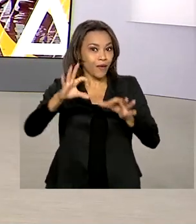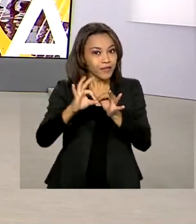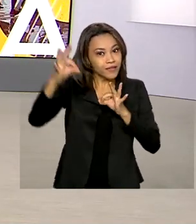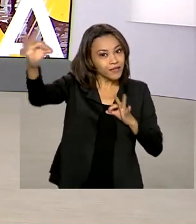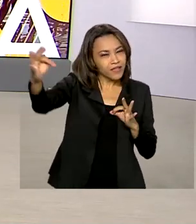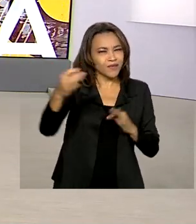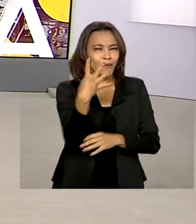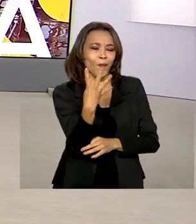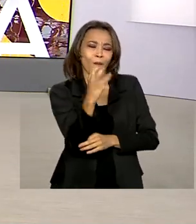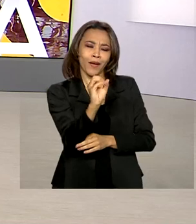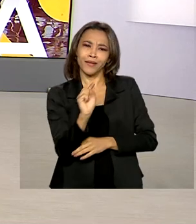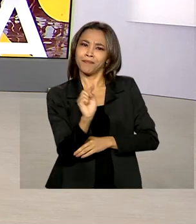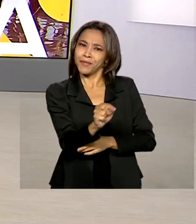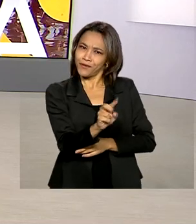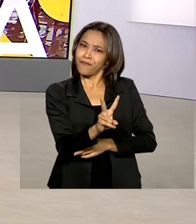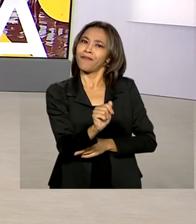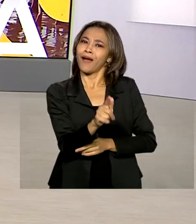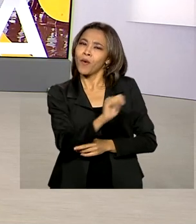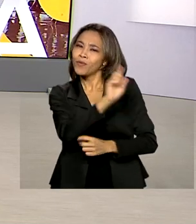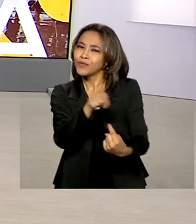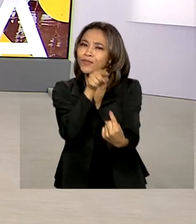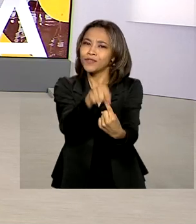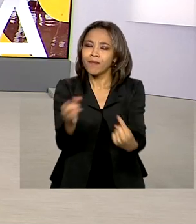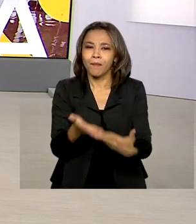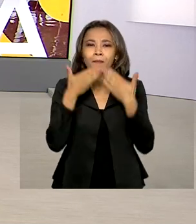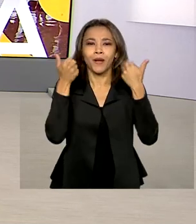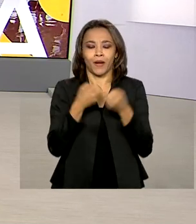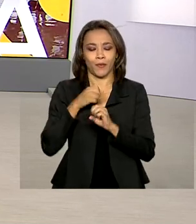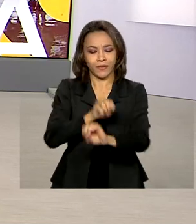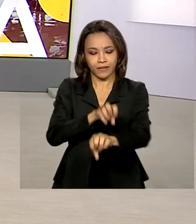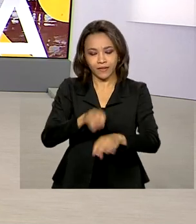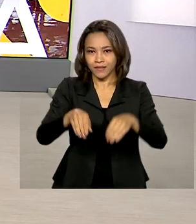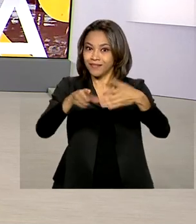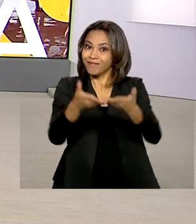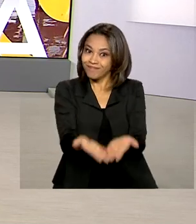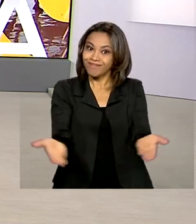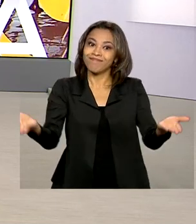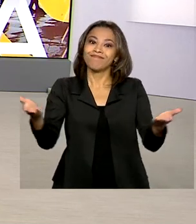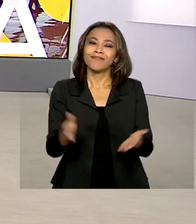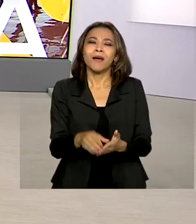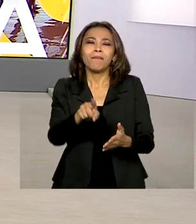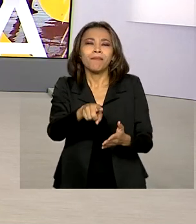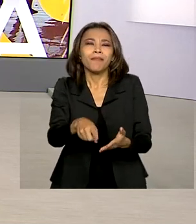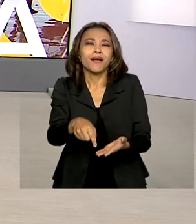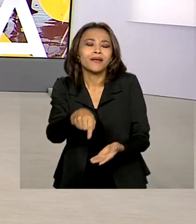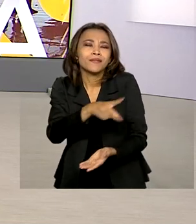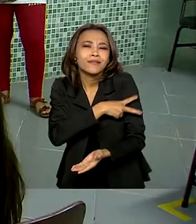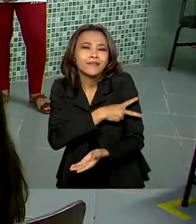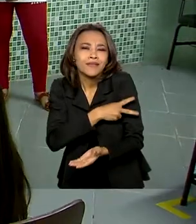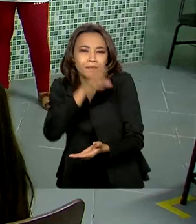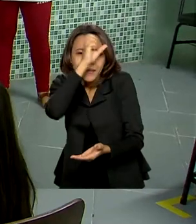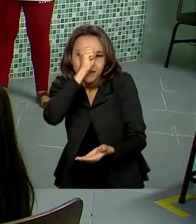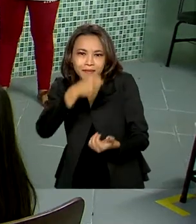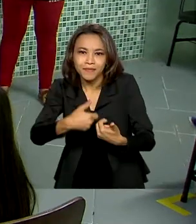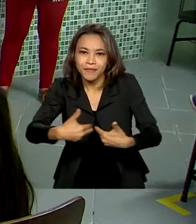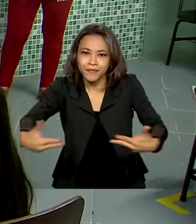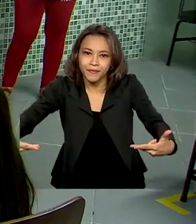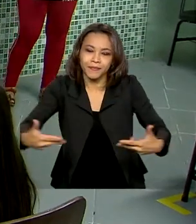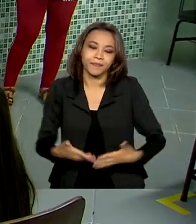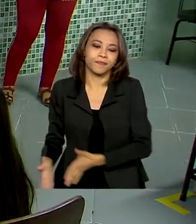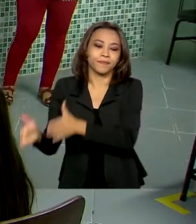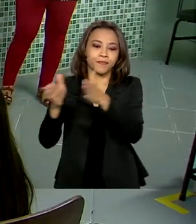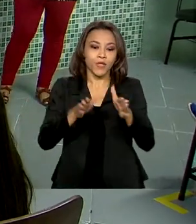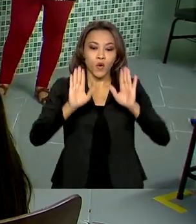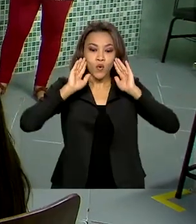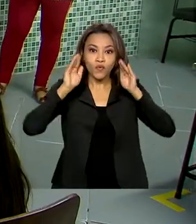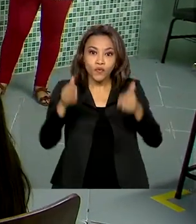São 40 mil vagas. O objetivo é melhorar o ensino da pré-escola ao segundo ano do fundamental. O foco é